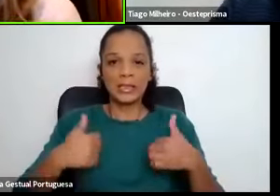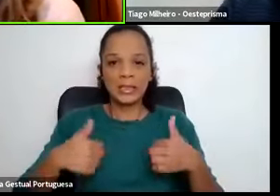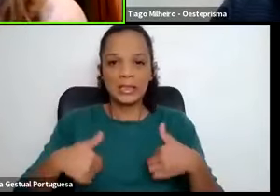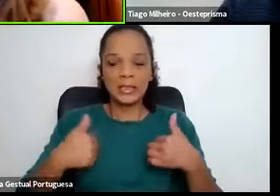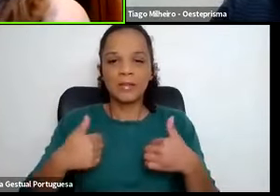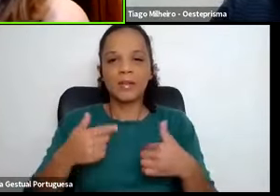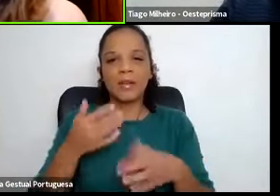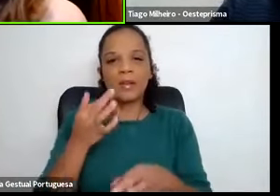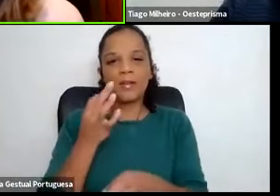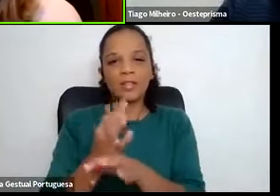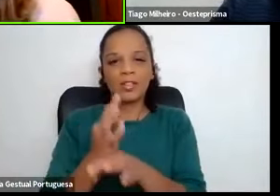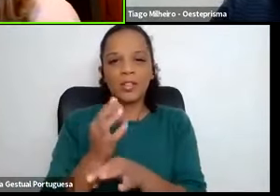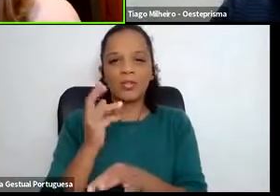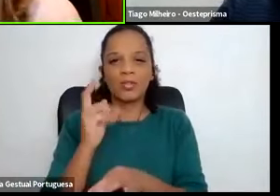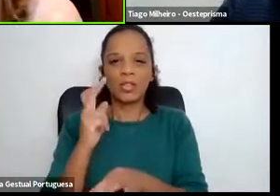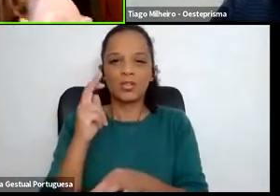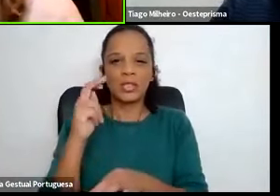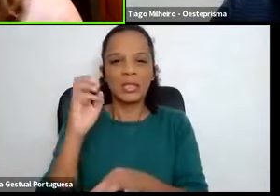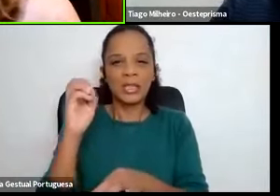A OED,